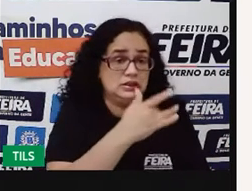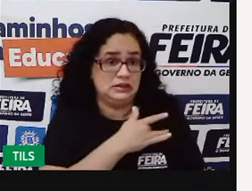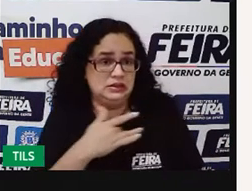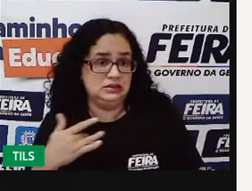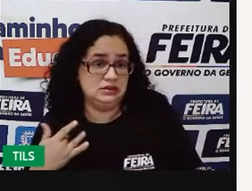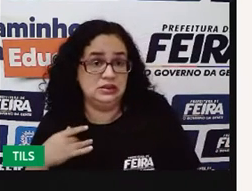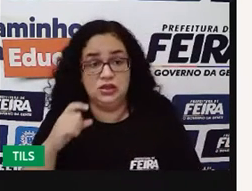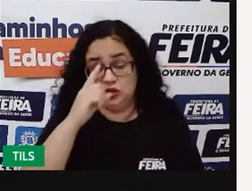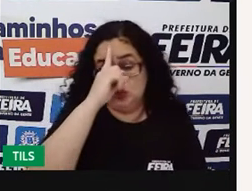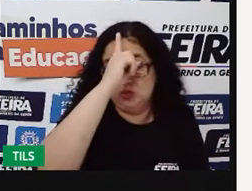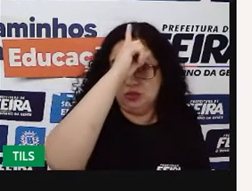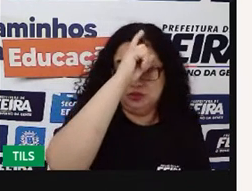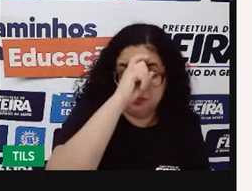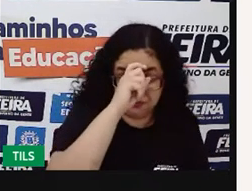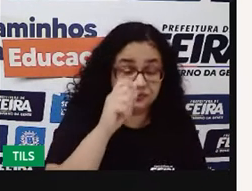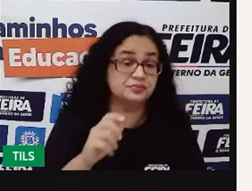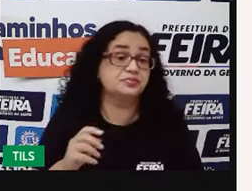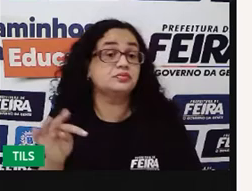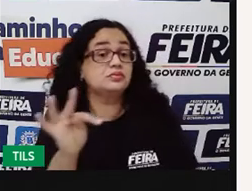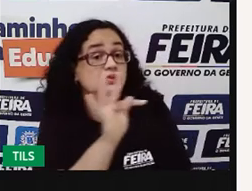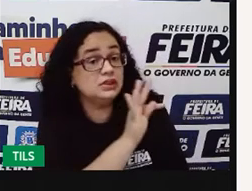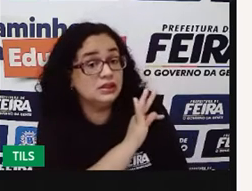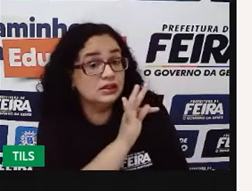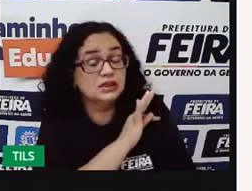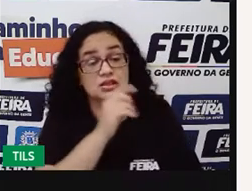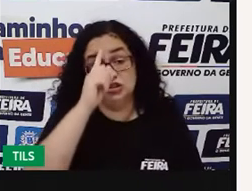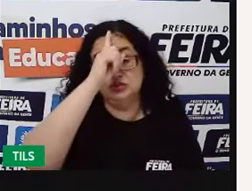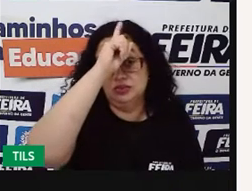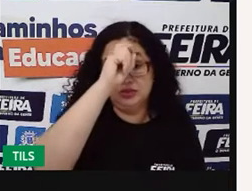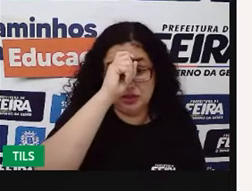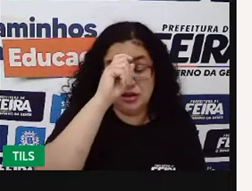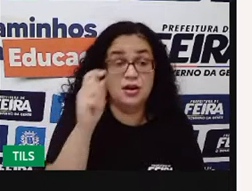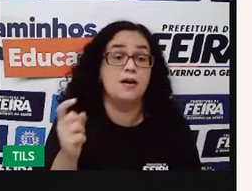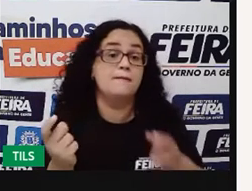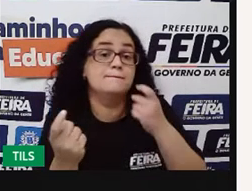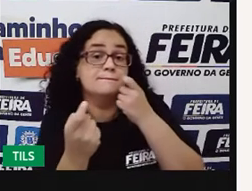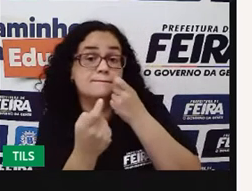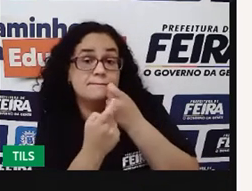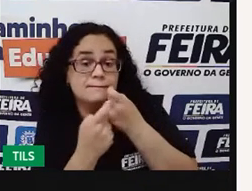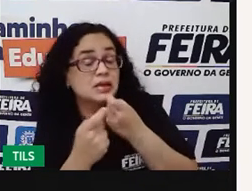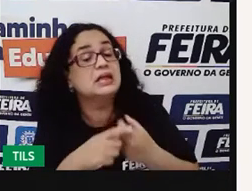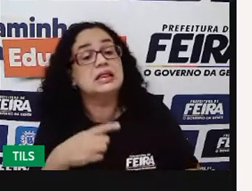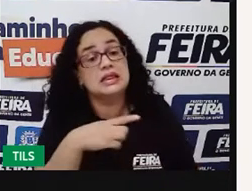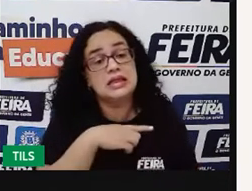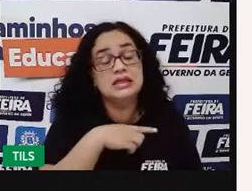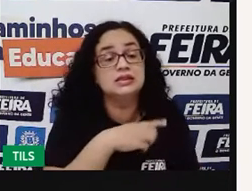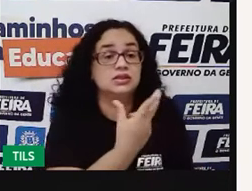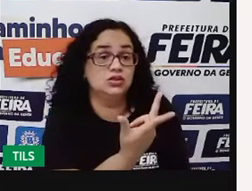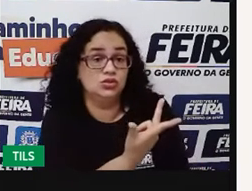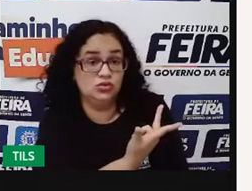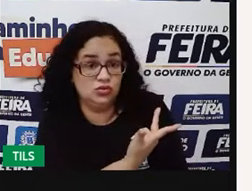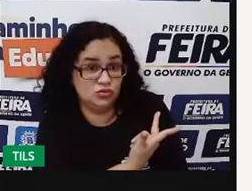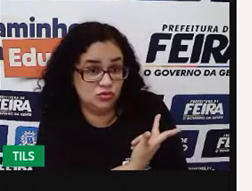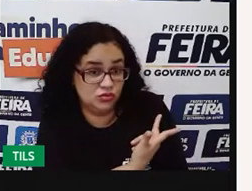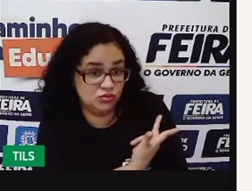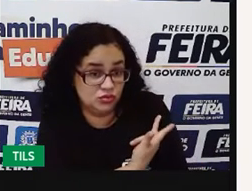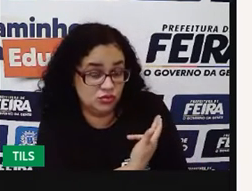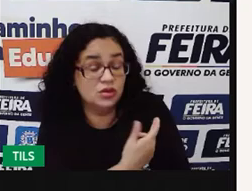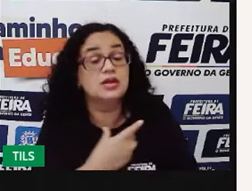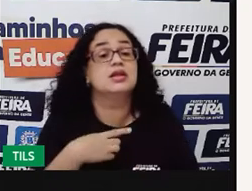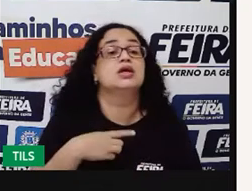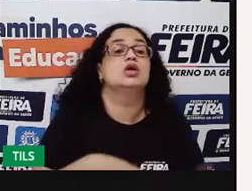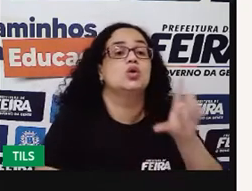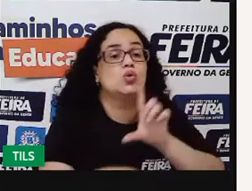enfermeira, até tem que um médico, né? Tem que materiais, tem que ter a vacina. Para quê? Para que eu